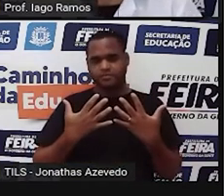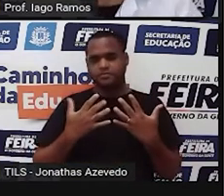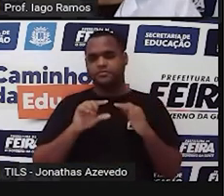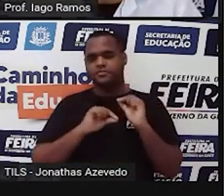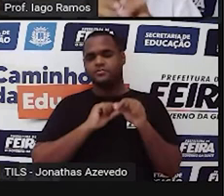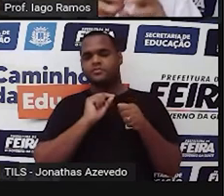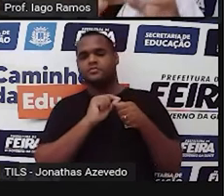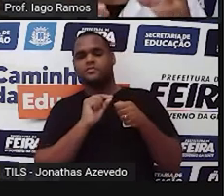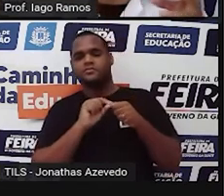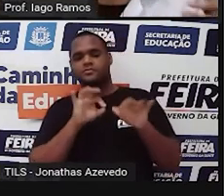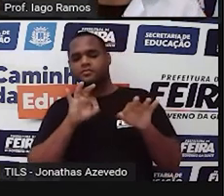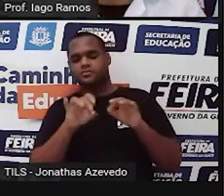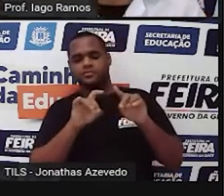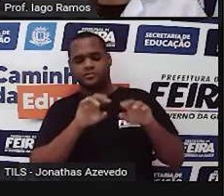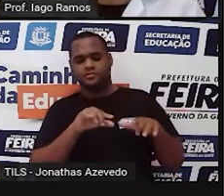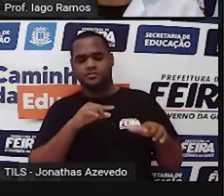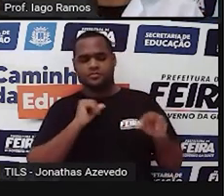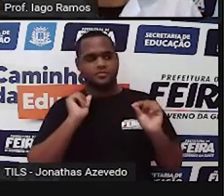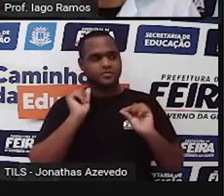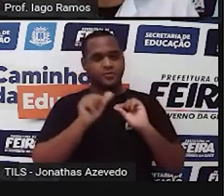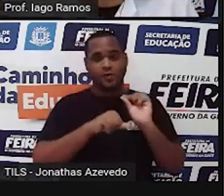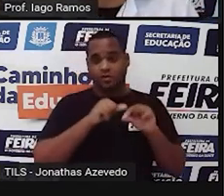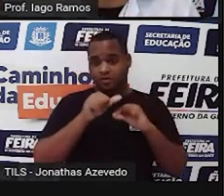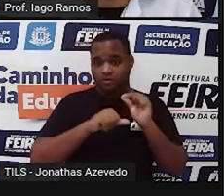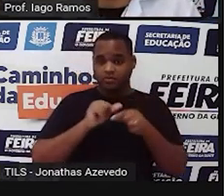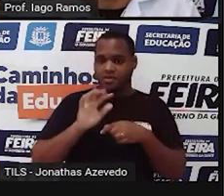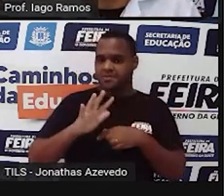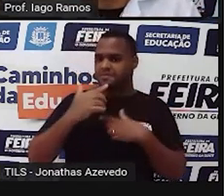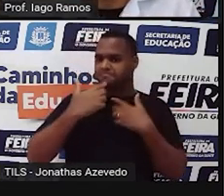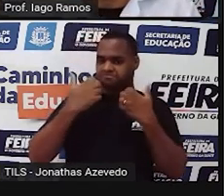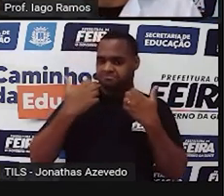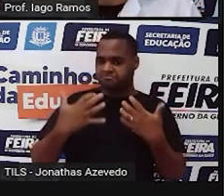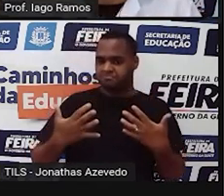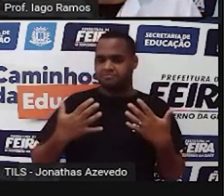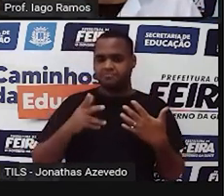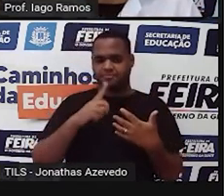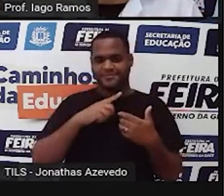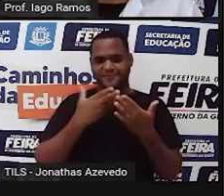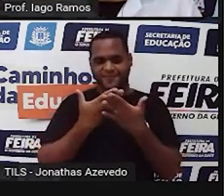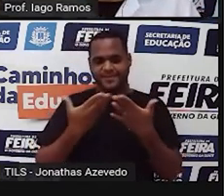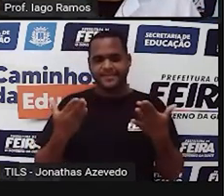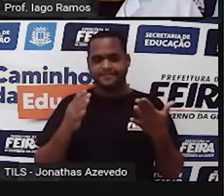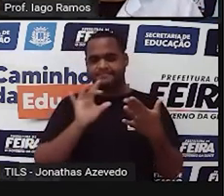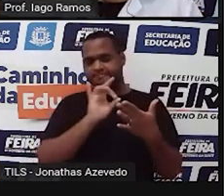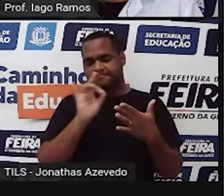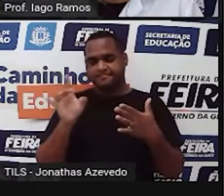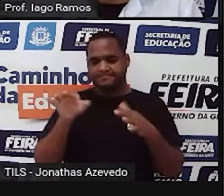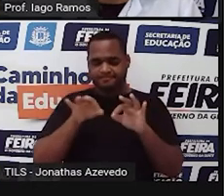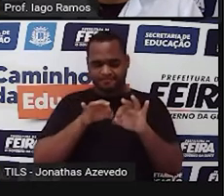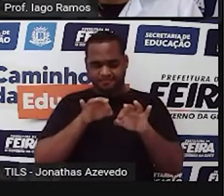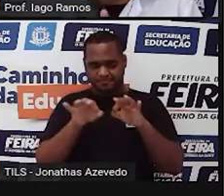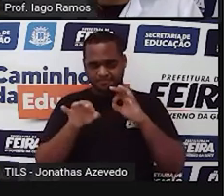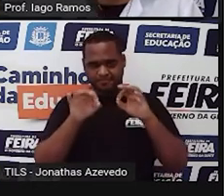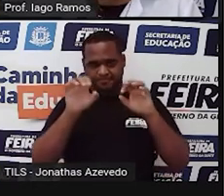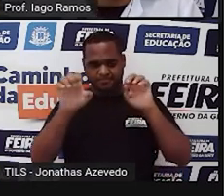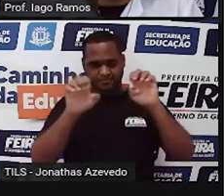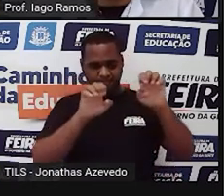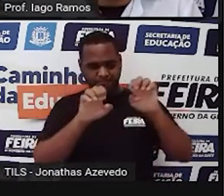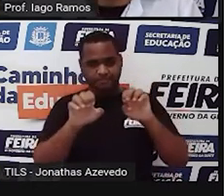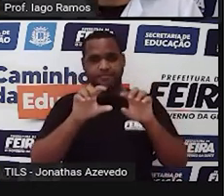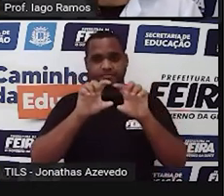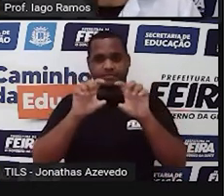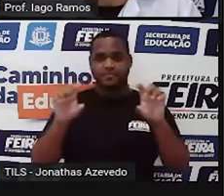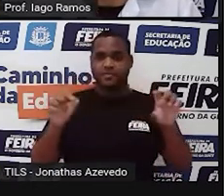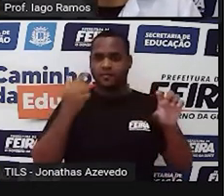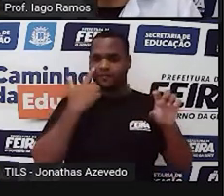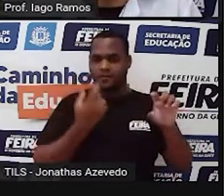essas transformações que eu acabei de comentar, eu preparei esse esquemazinho que aparece aí na tela